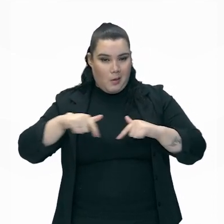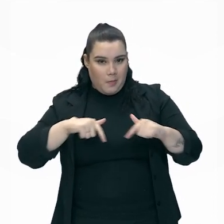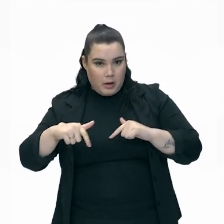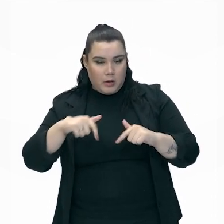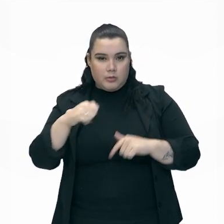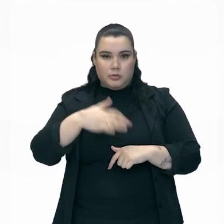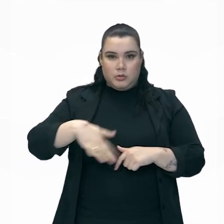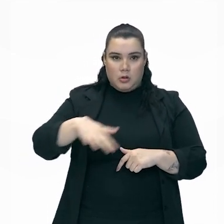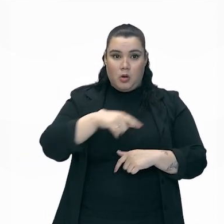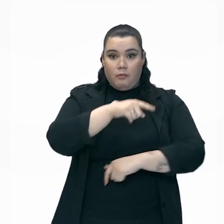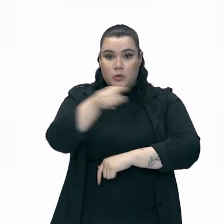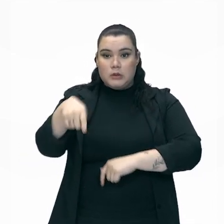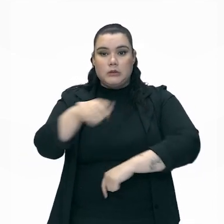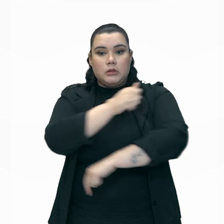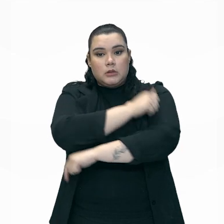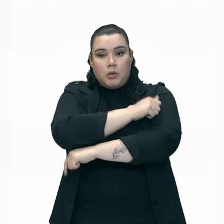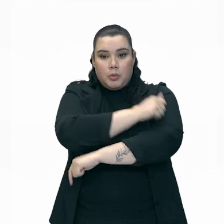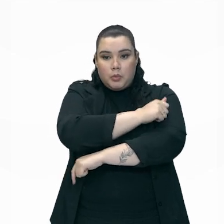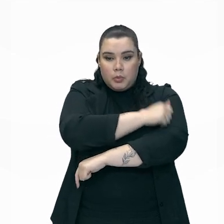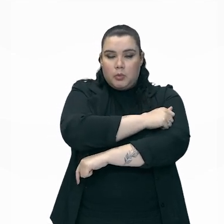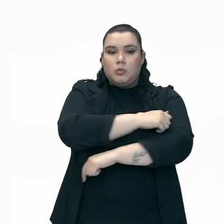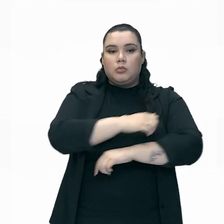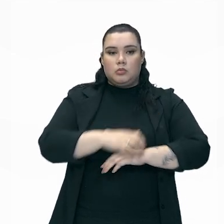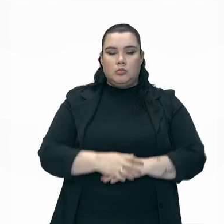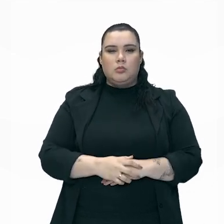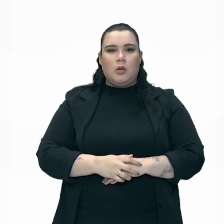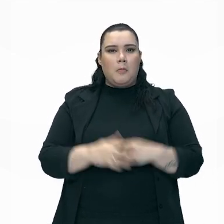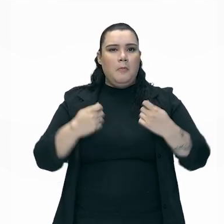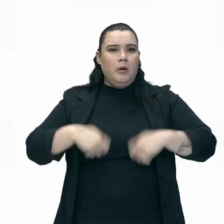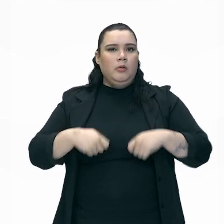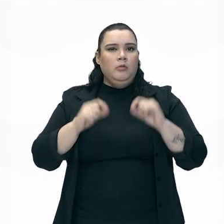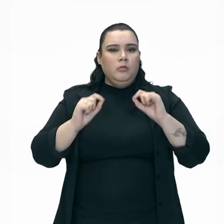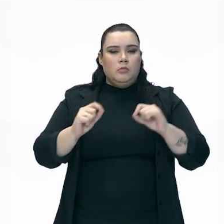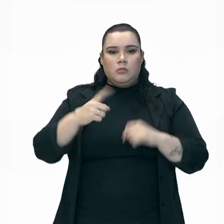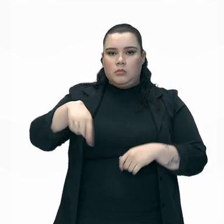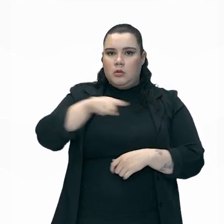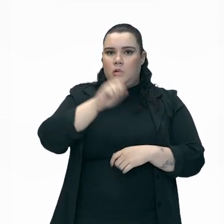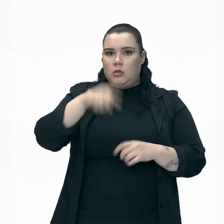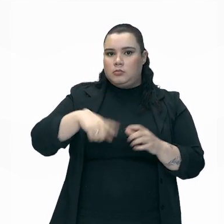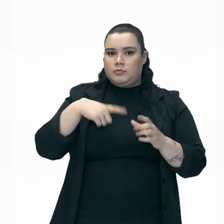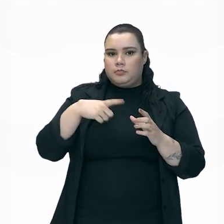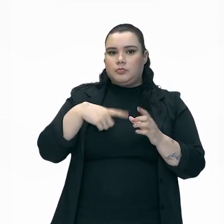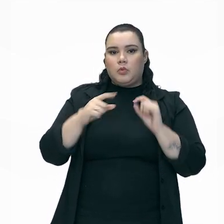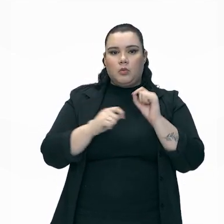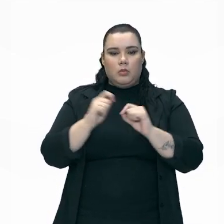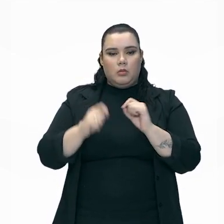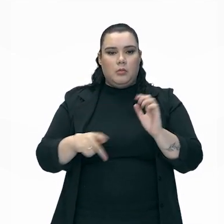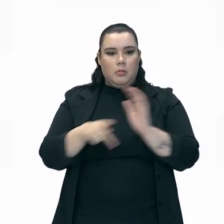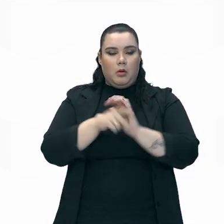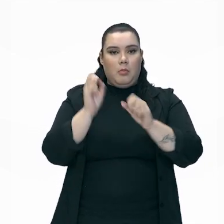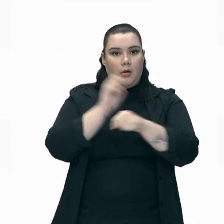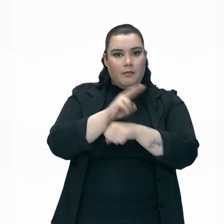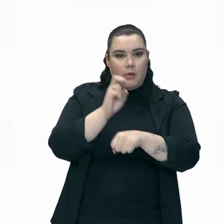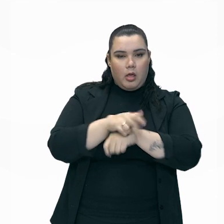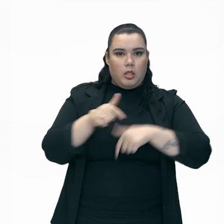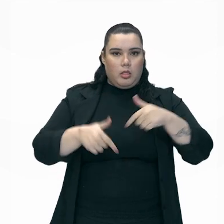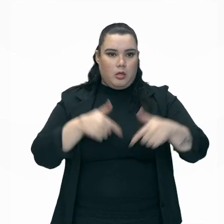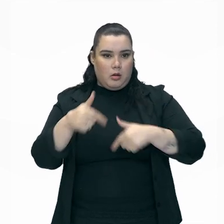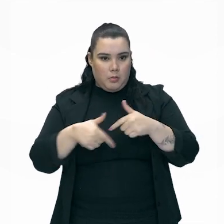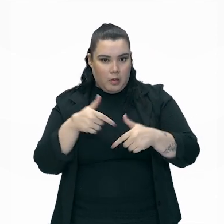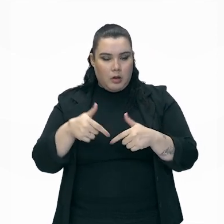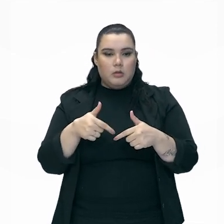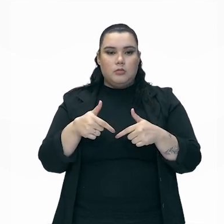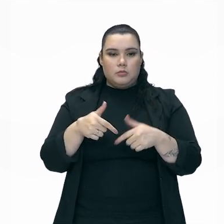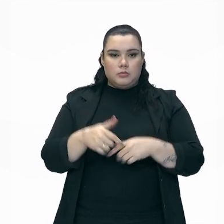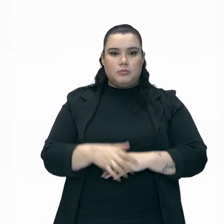vocês que são estudantes aí, o que tem sido exigido? Já que são menos as vagas de emprego no mercado de trabalho,